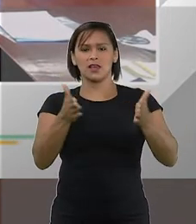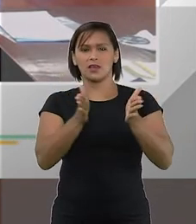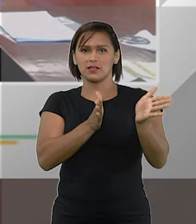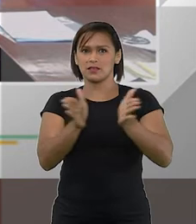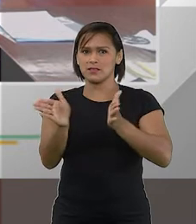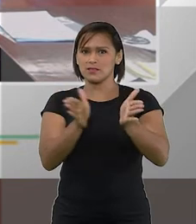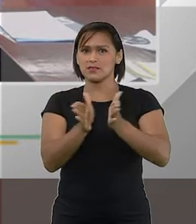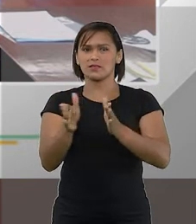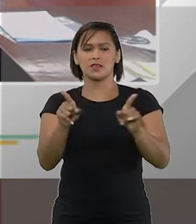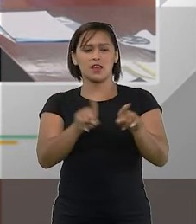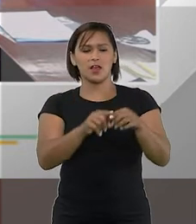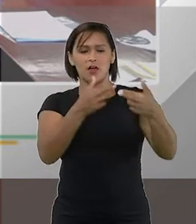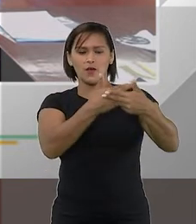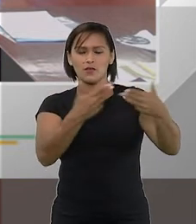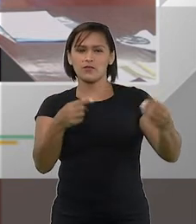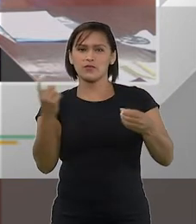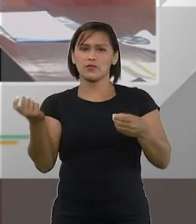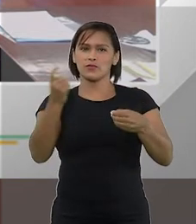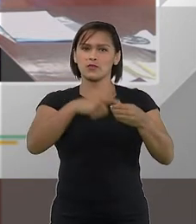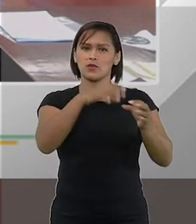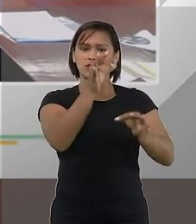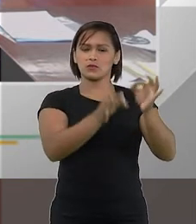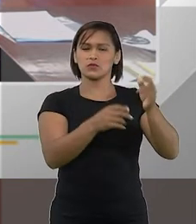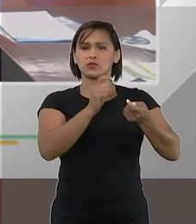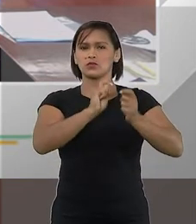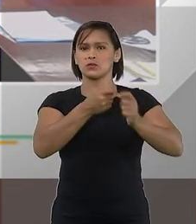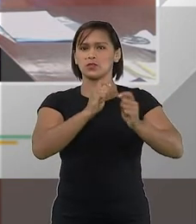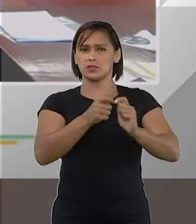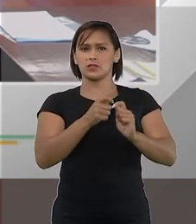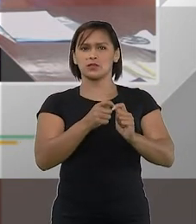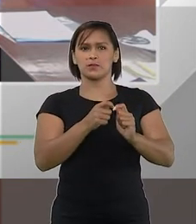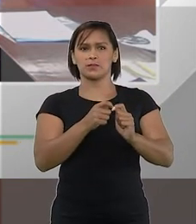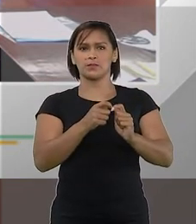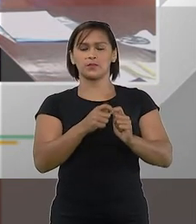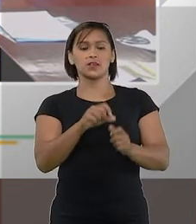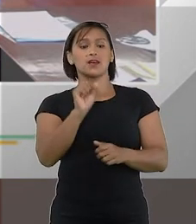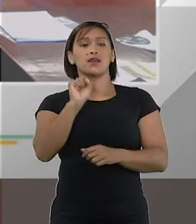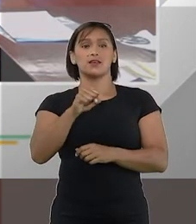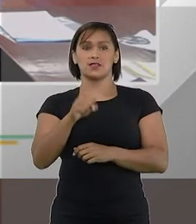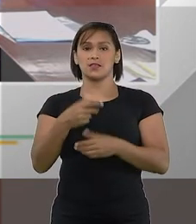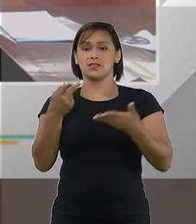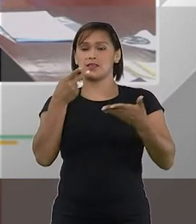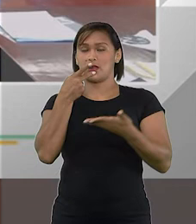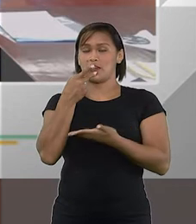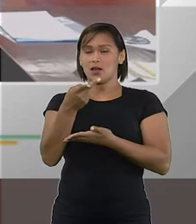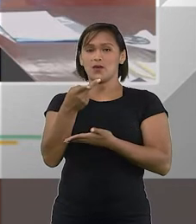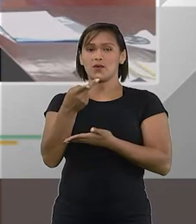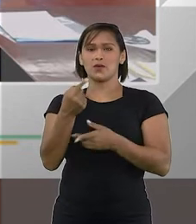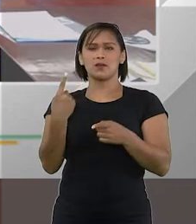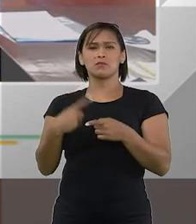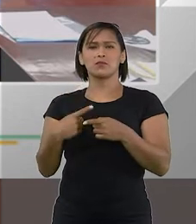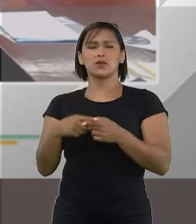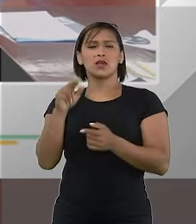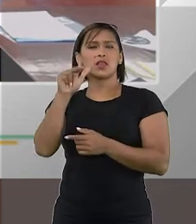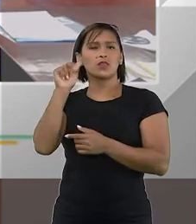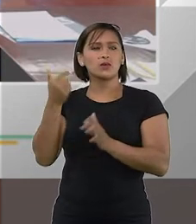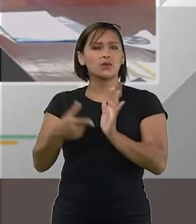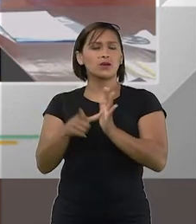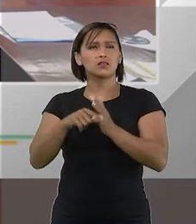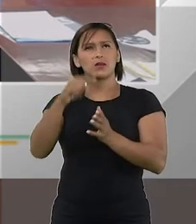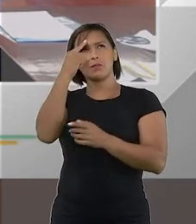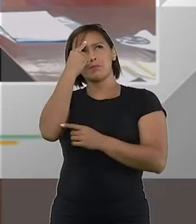transversais da recuperação do administrador e é justamente isso que estamos falando agora, eu nunca tinha